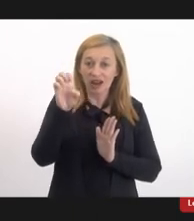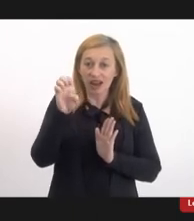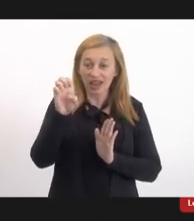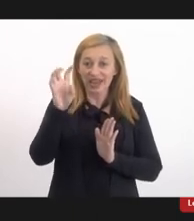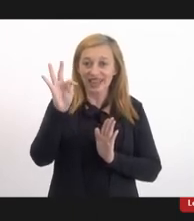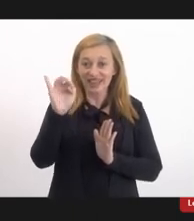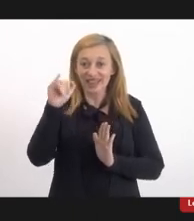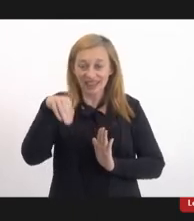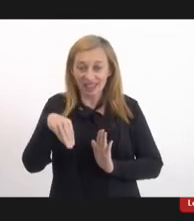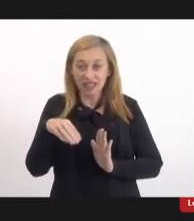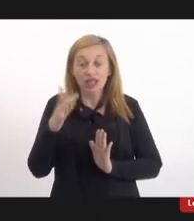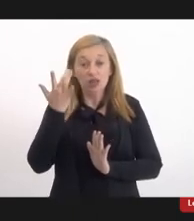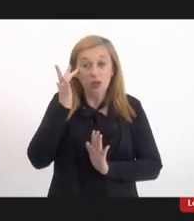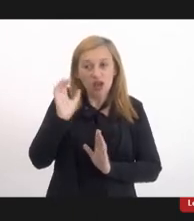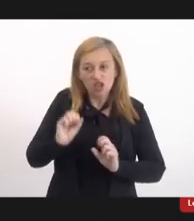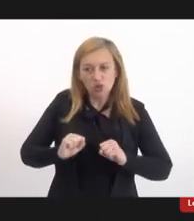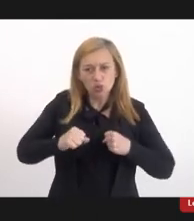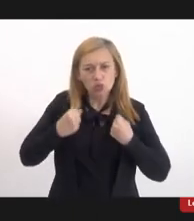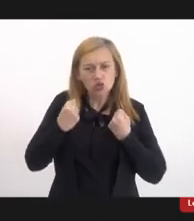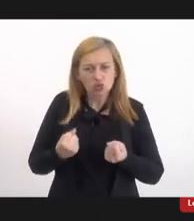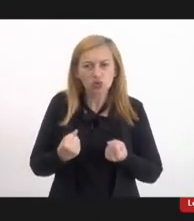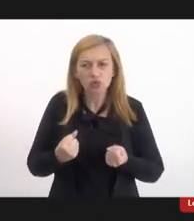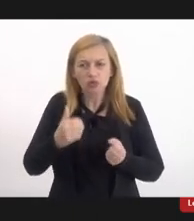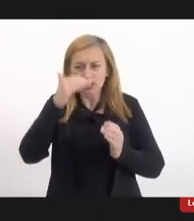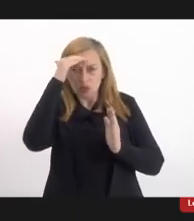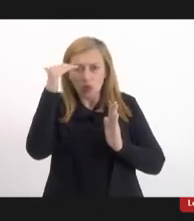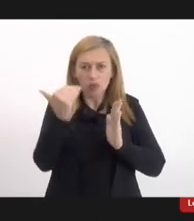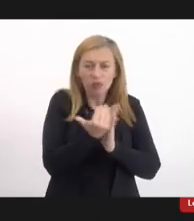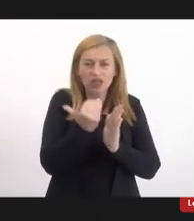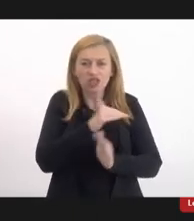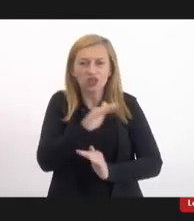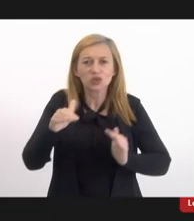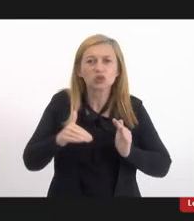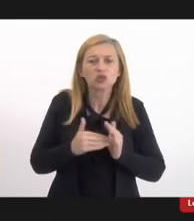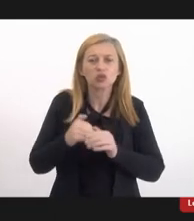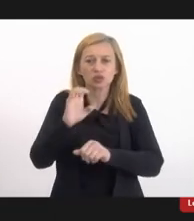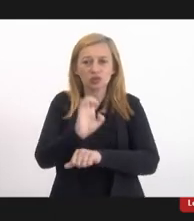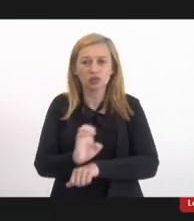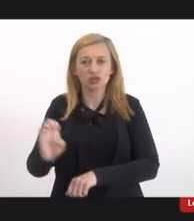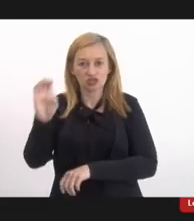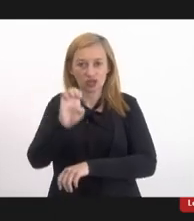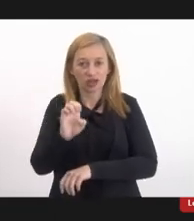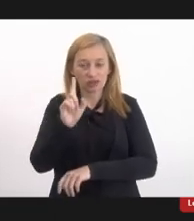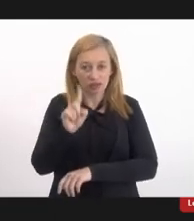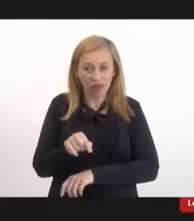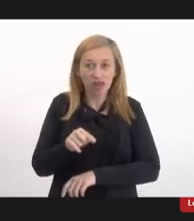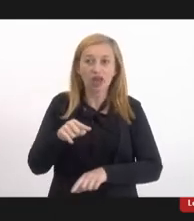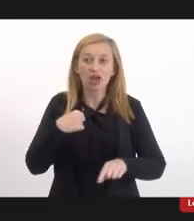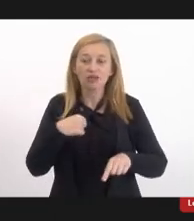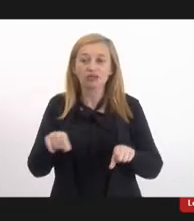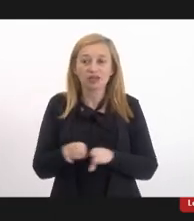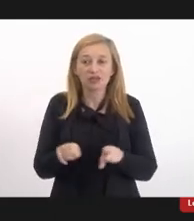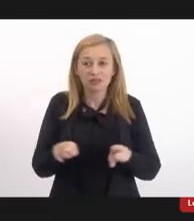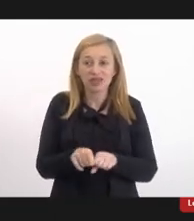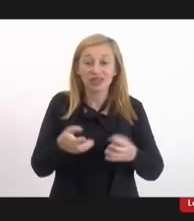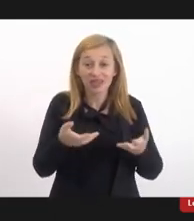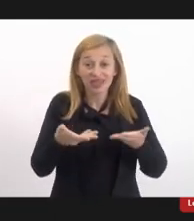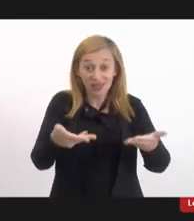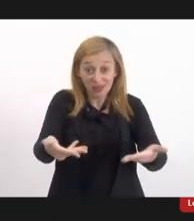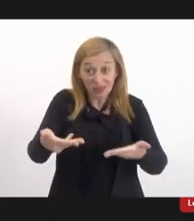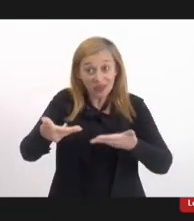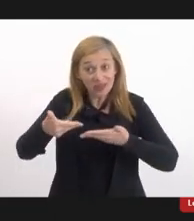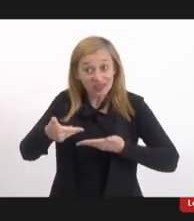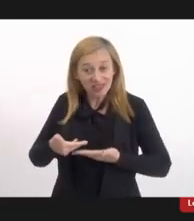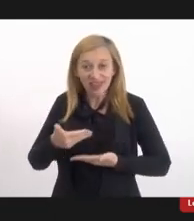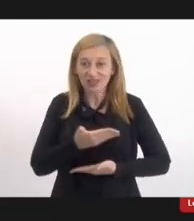que tem que ser um esforço para que seja cumprido em todos os estados, né? E eu também queria fazer um convite